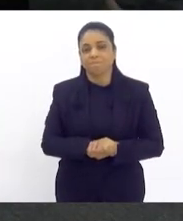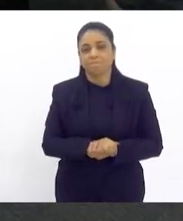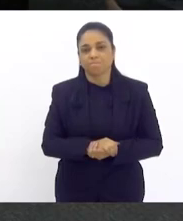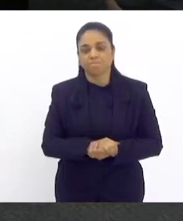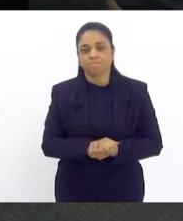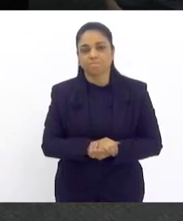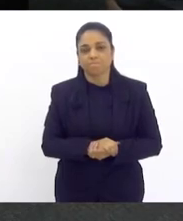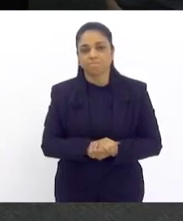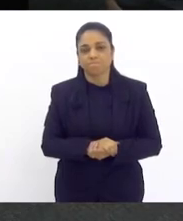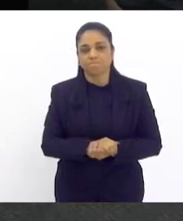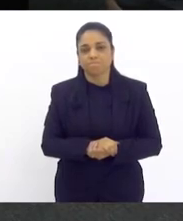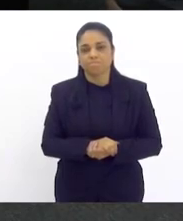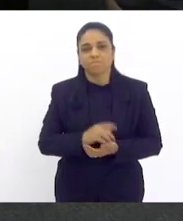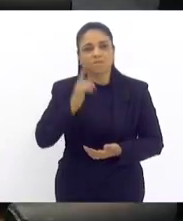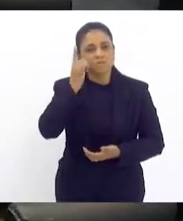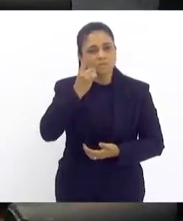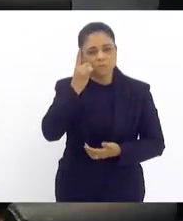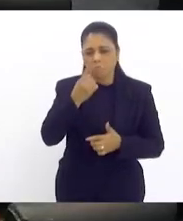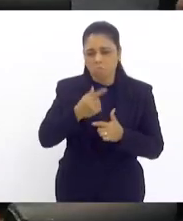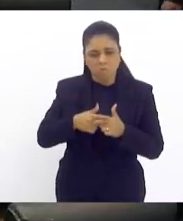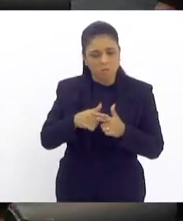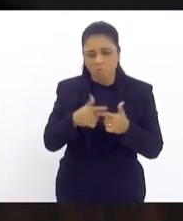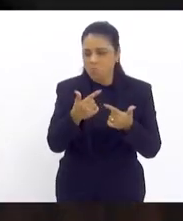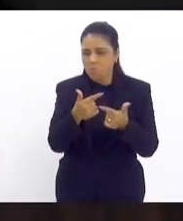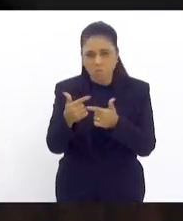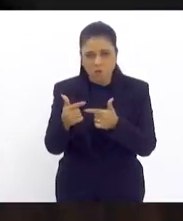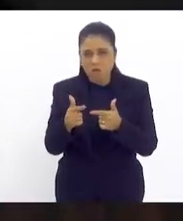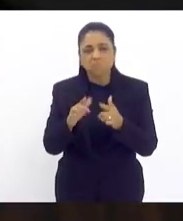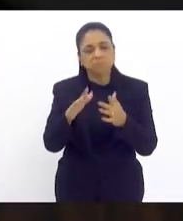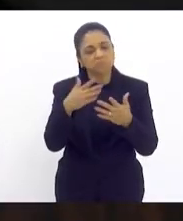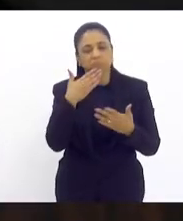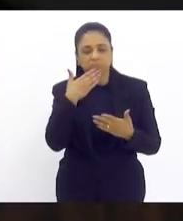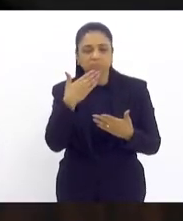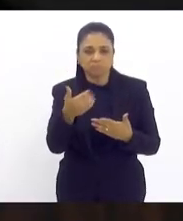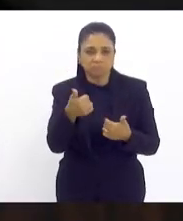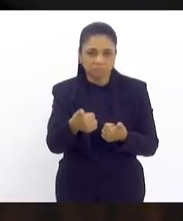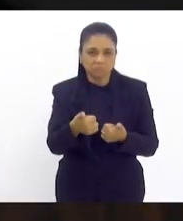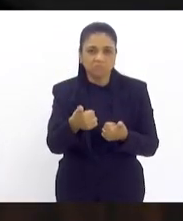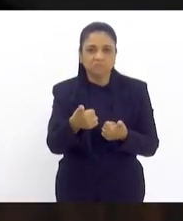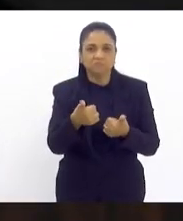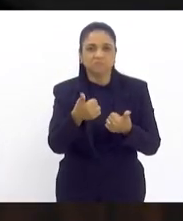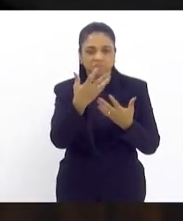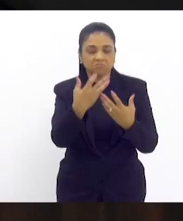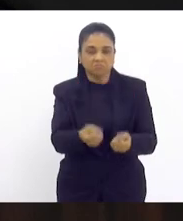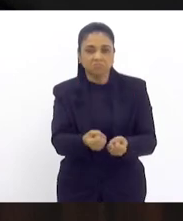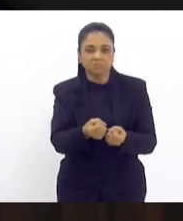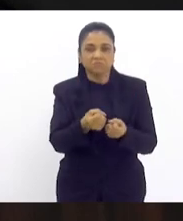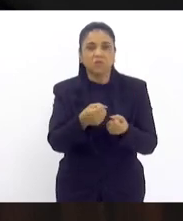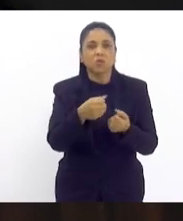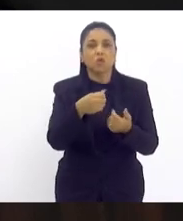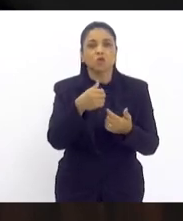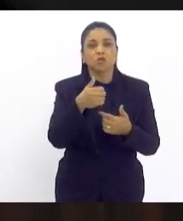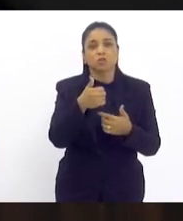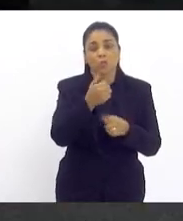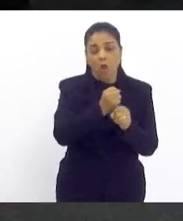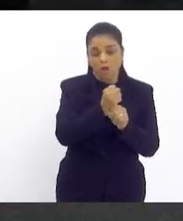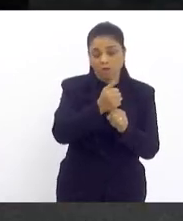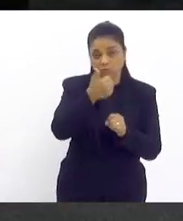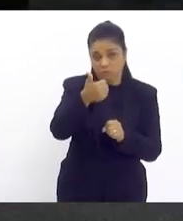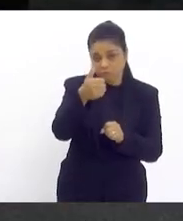Deputada, sem problema algum, deferido o pedido de vossa excelência. As minhas leis, uma é de 18 e a outra é de 19.